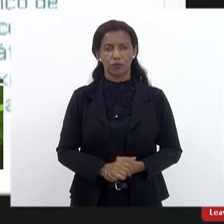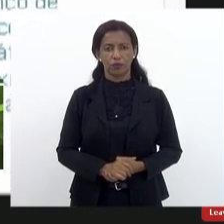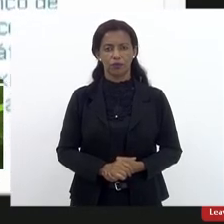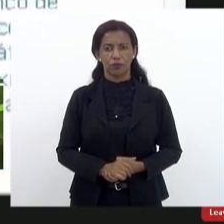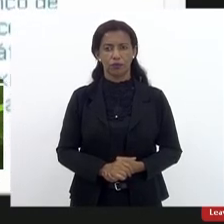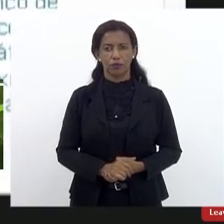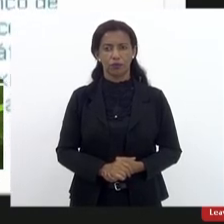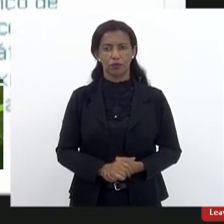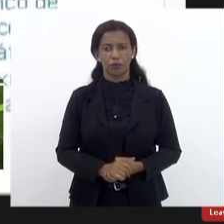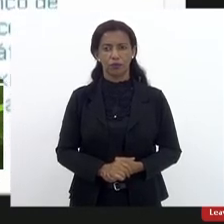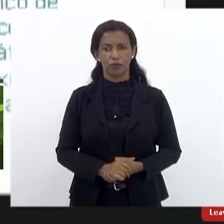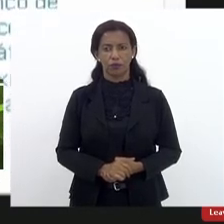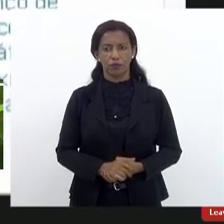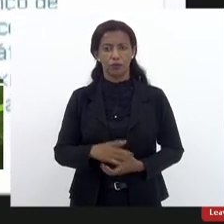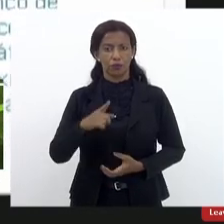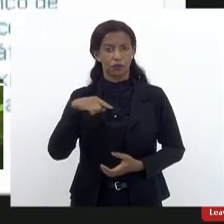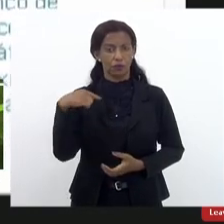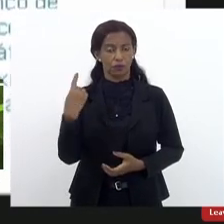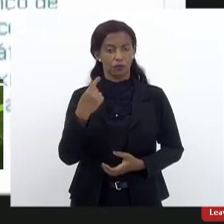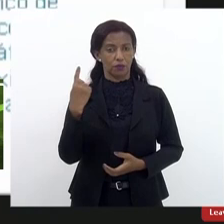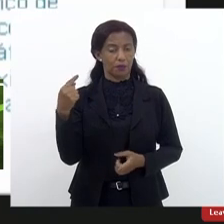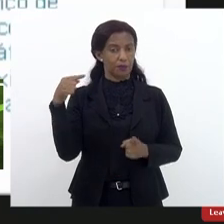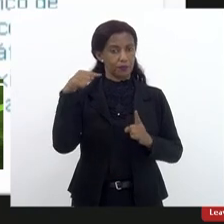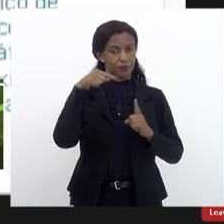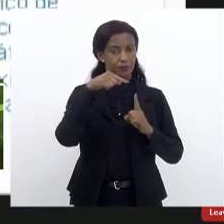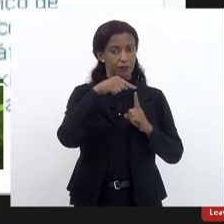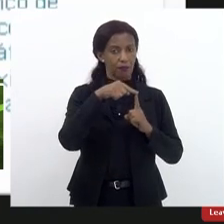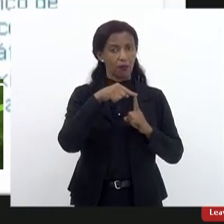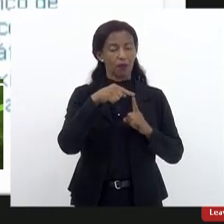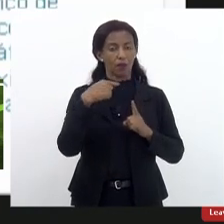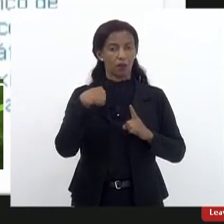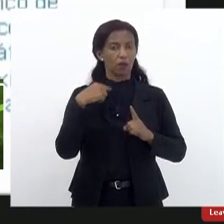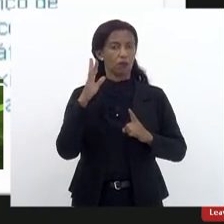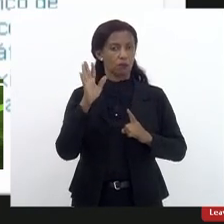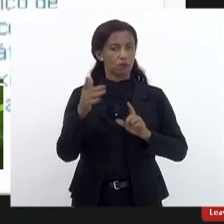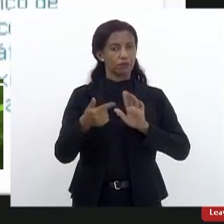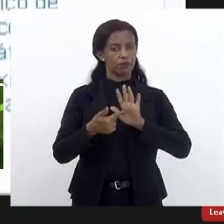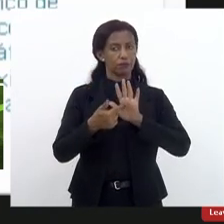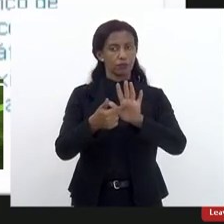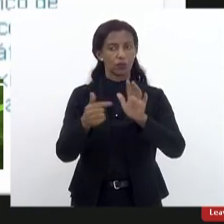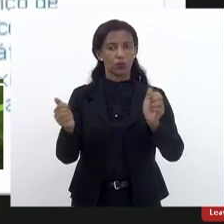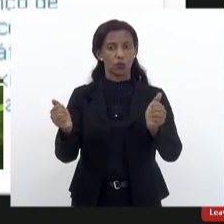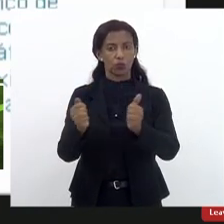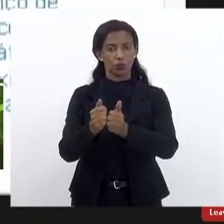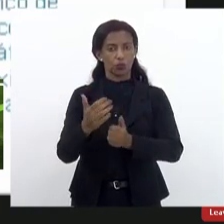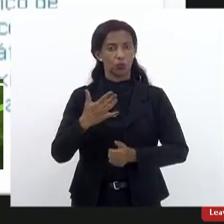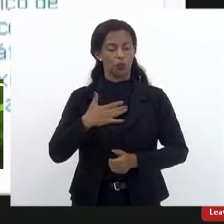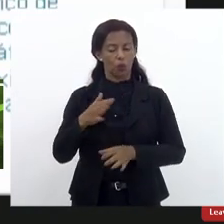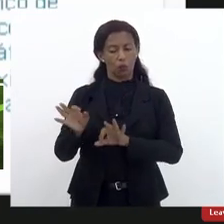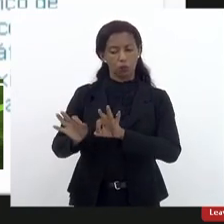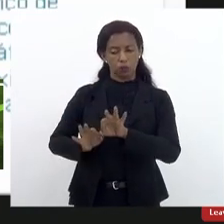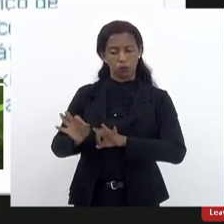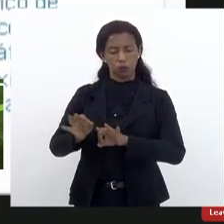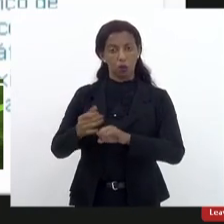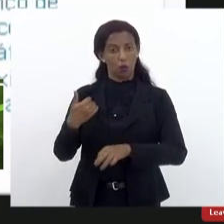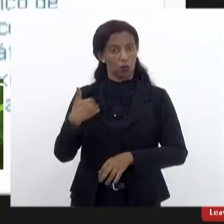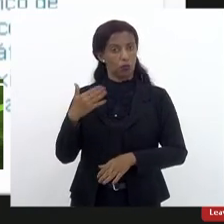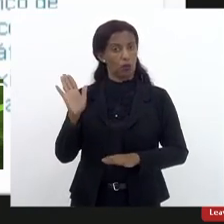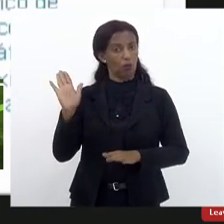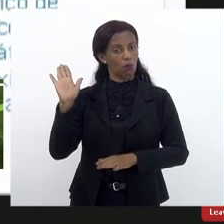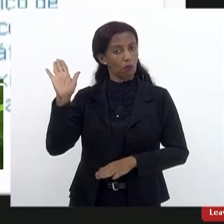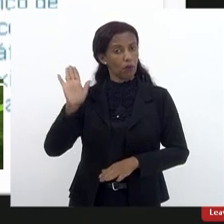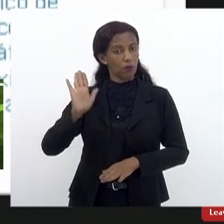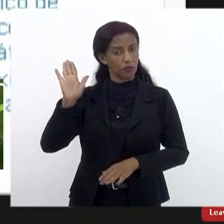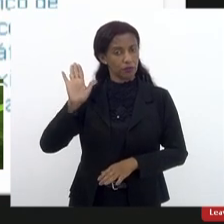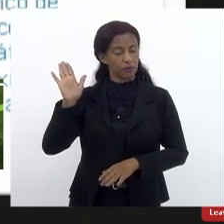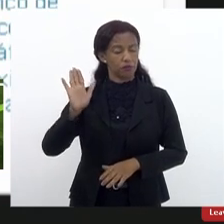Bom, nós temos as metas que eu coloquei, inclusive, junto ao meu plano quando me candidatei e